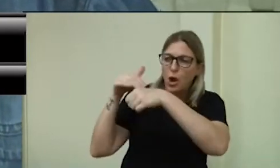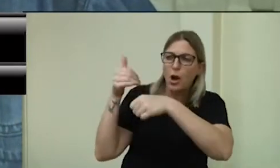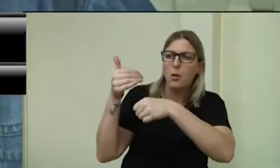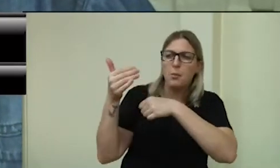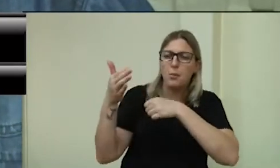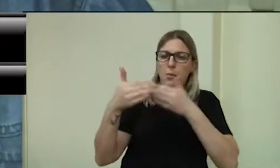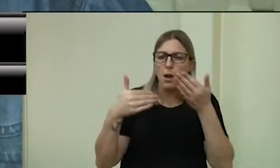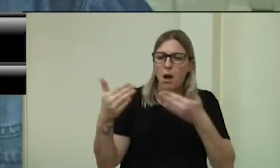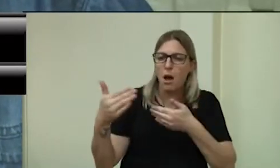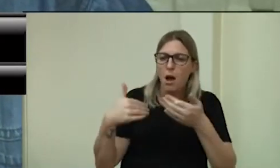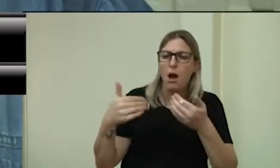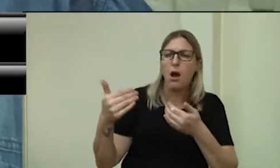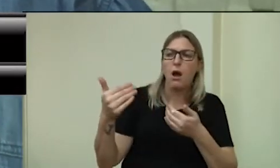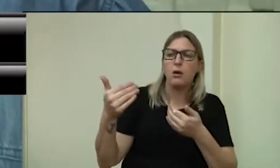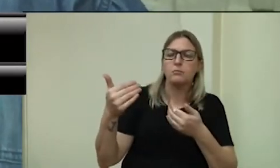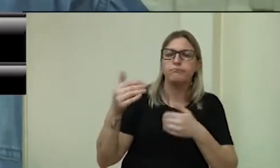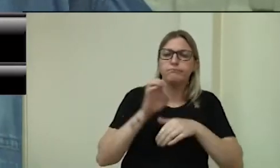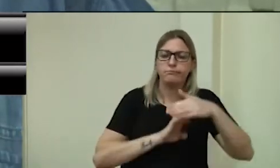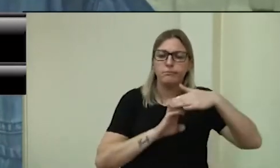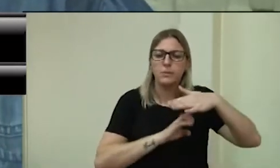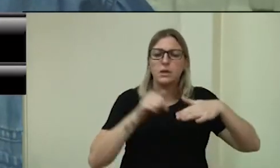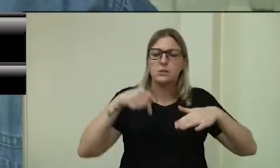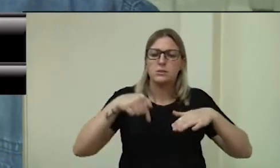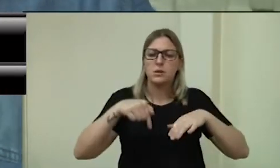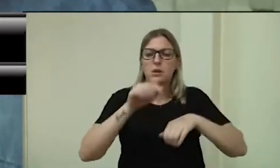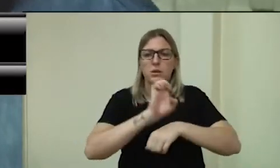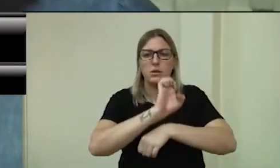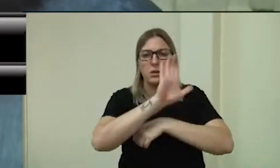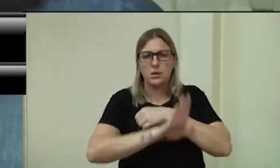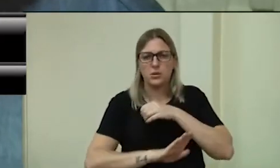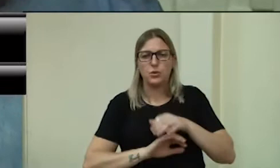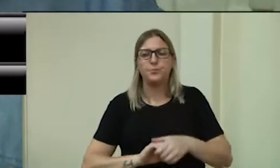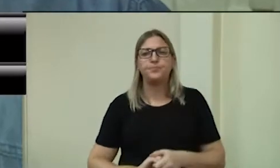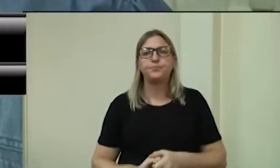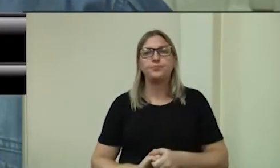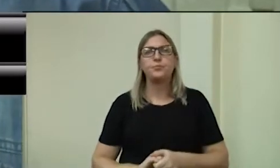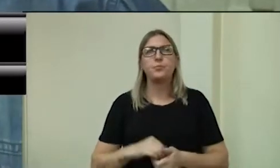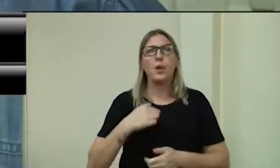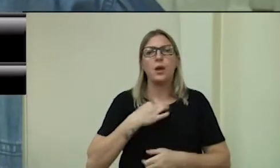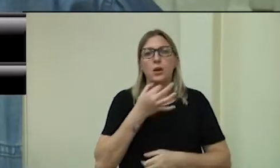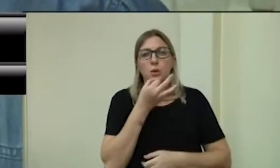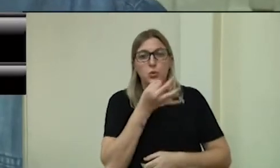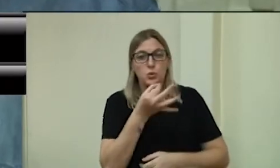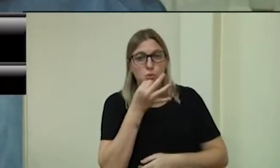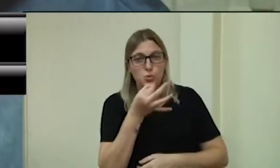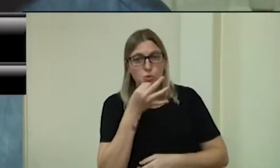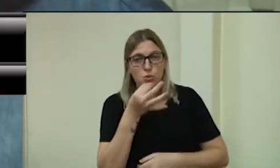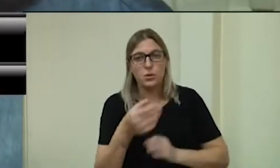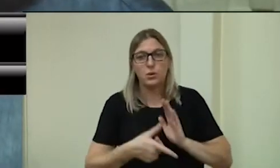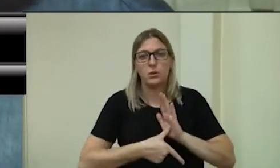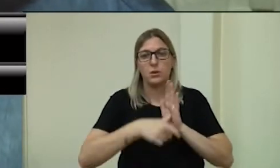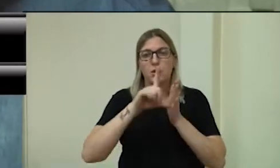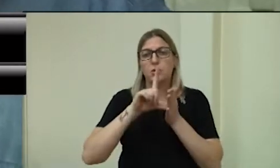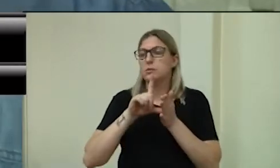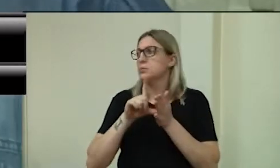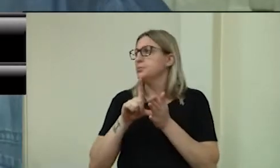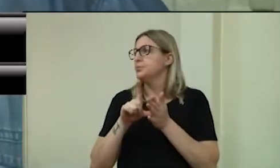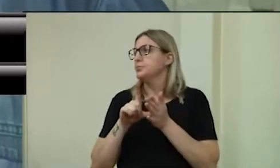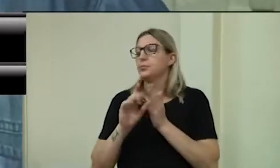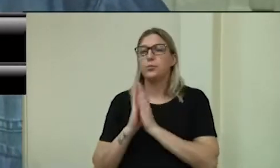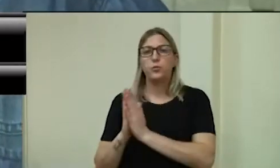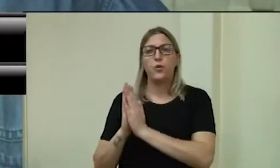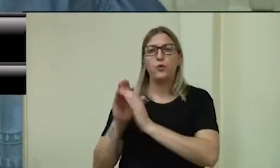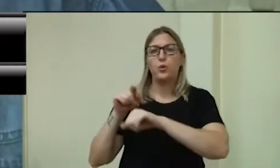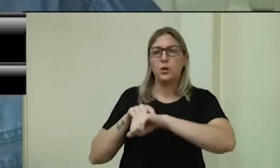empresas para o município de Erechim. como eu havia sugerido aqui, secretário Hernani. Só para concluir, senhora presidente.